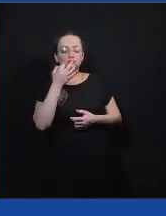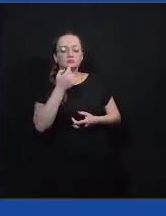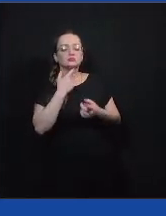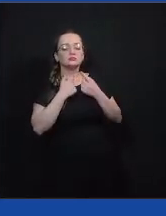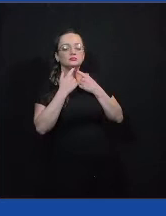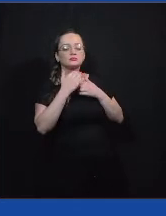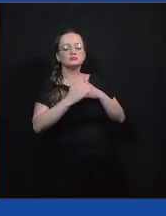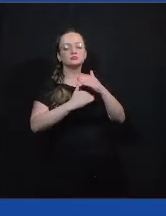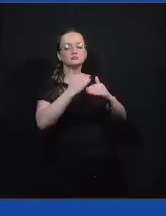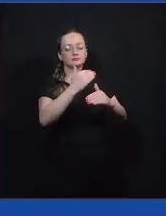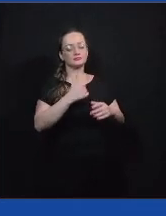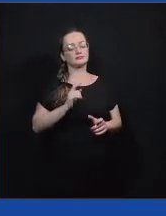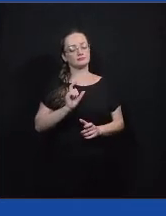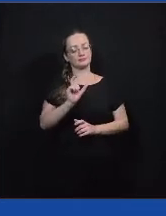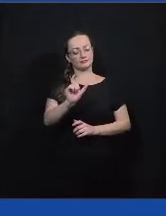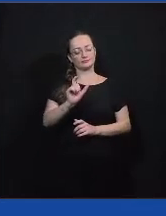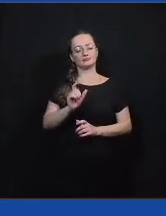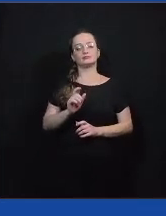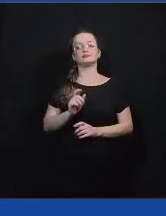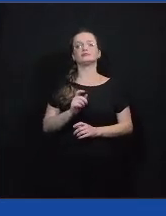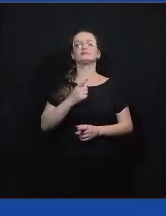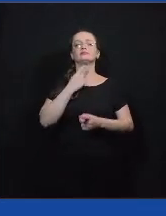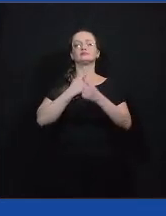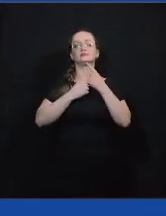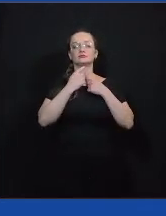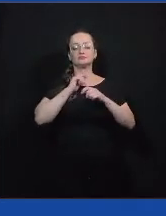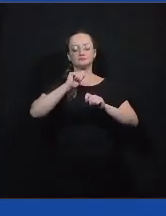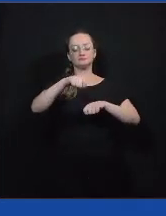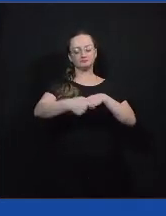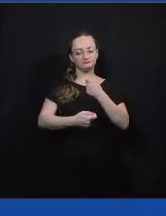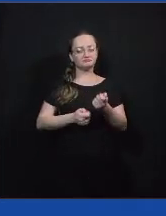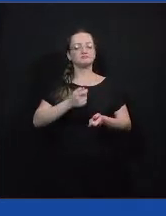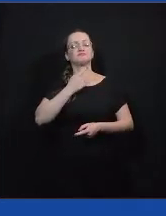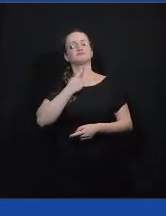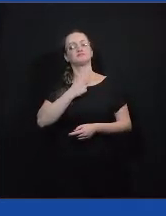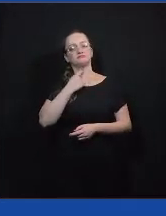vontade é a palavra, vontade de mudança, de diálogo, de escuta.